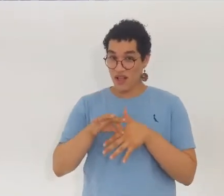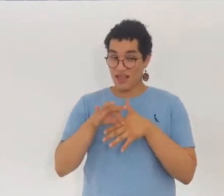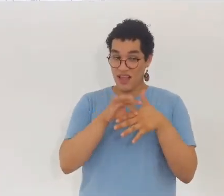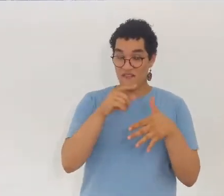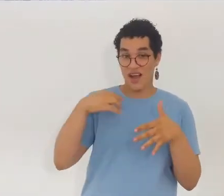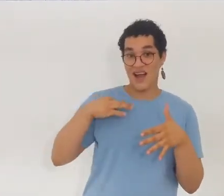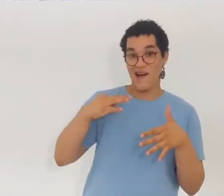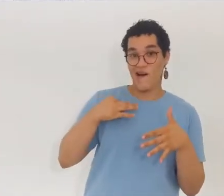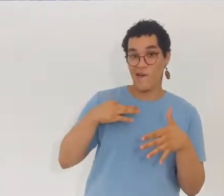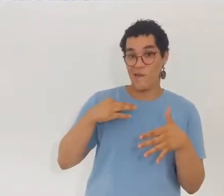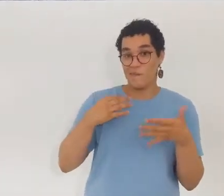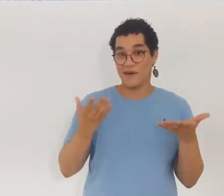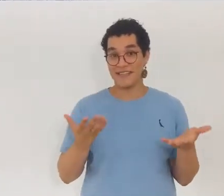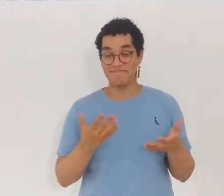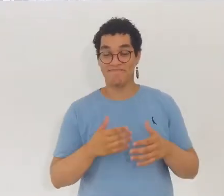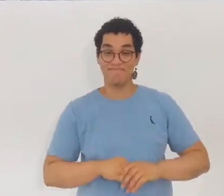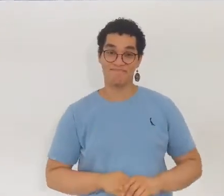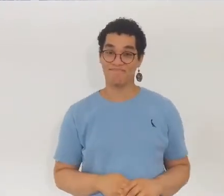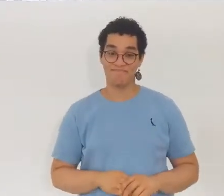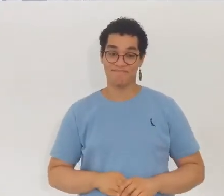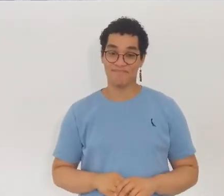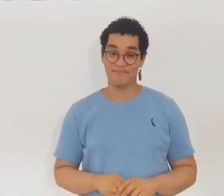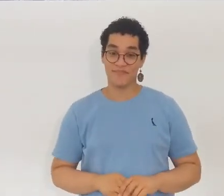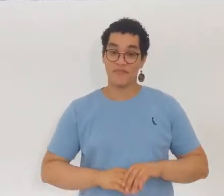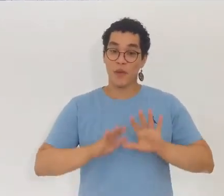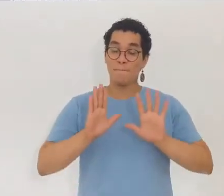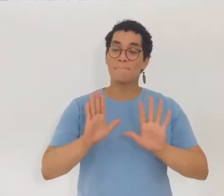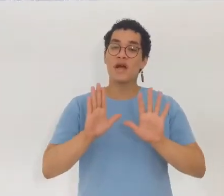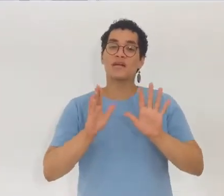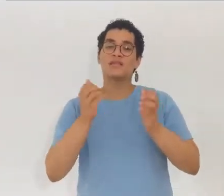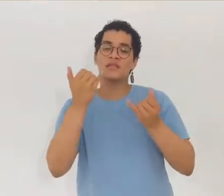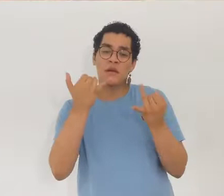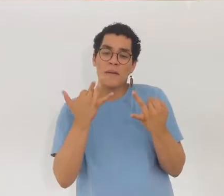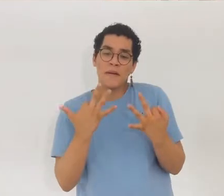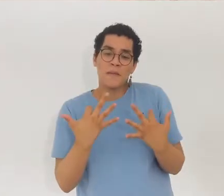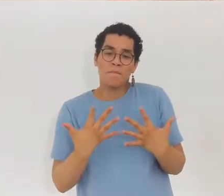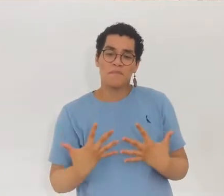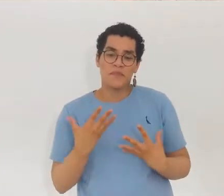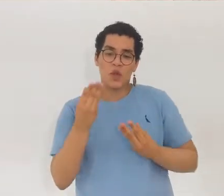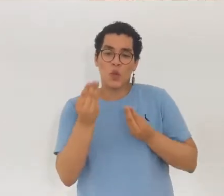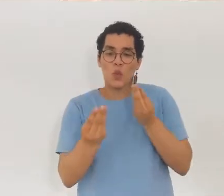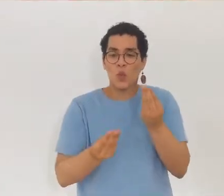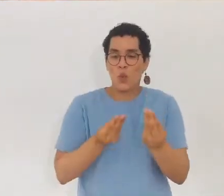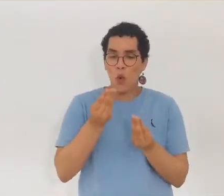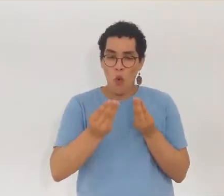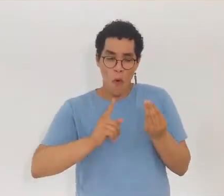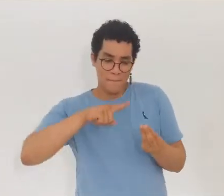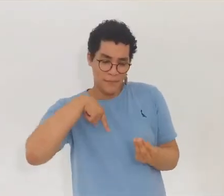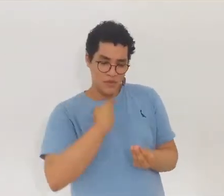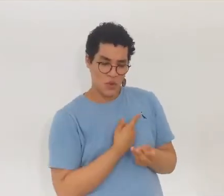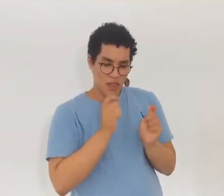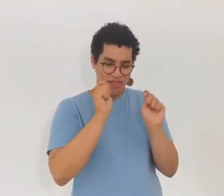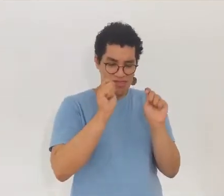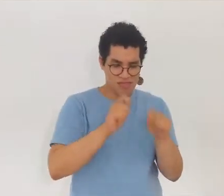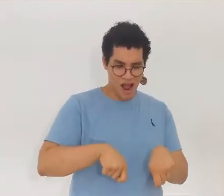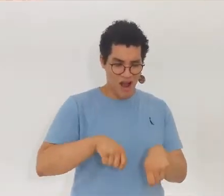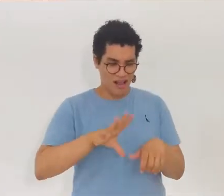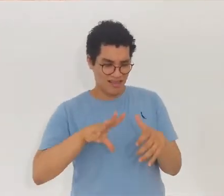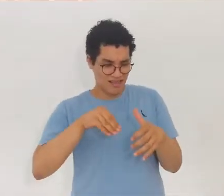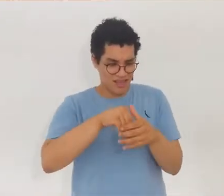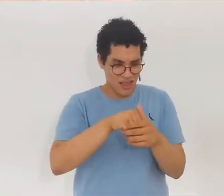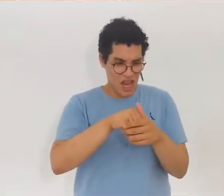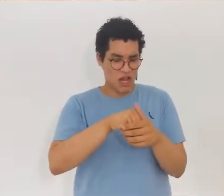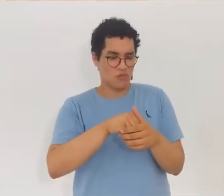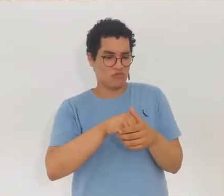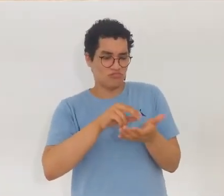vida, só se leva uma muda de roupa e nem é você quem escolhe. Aí, quando a gente tem esse entendimento, a gente fica se perguntando